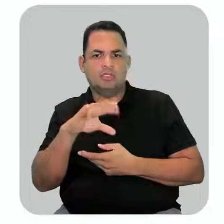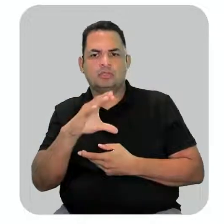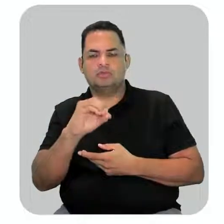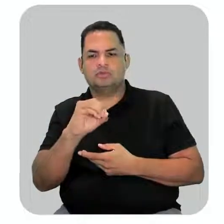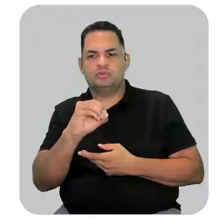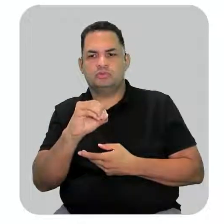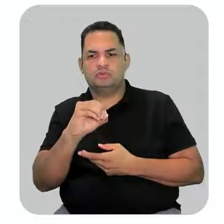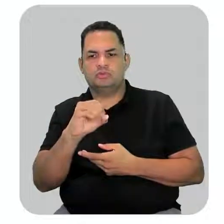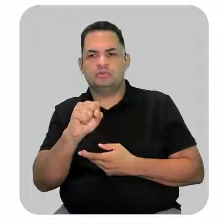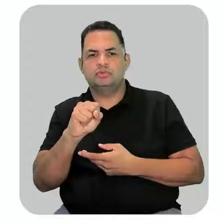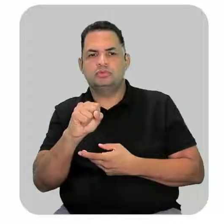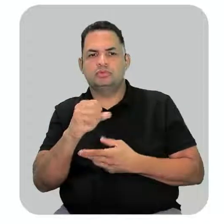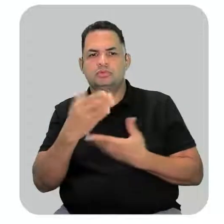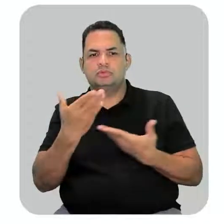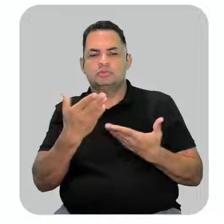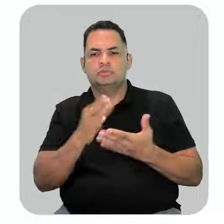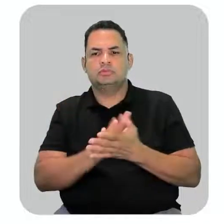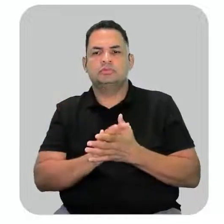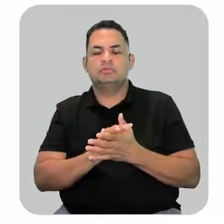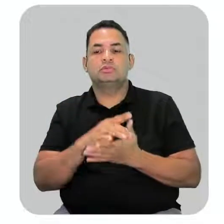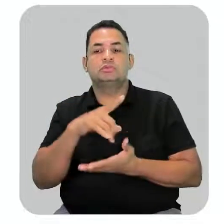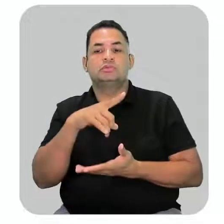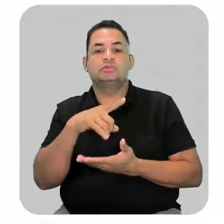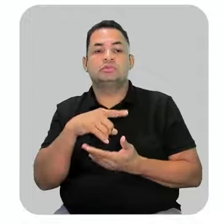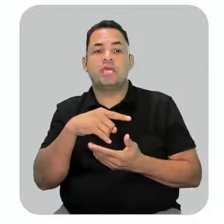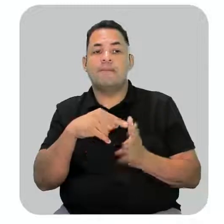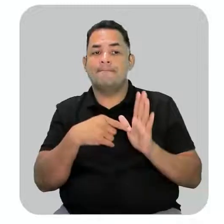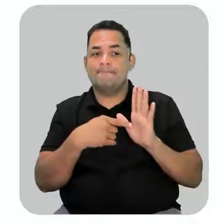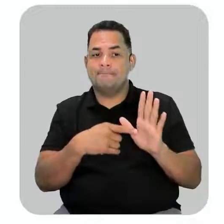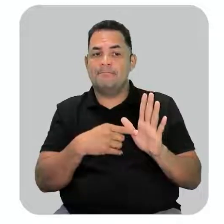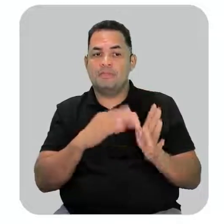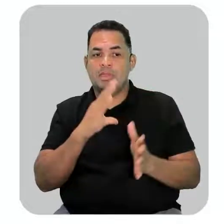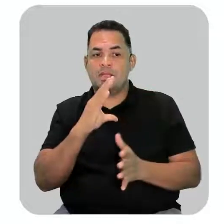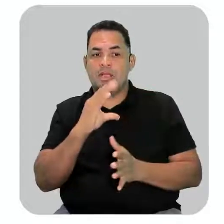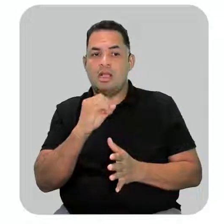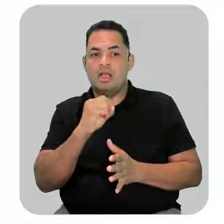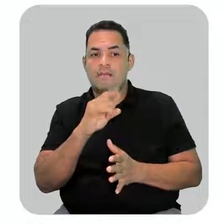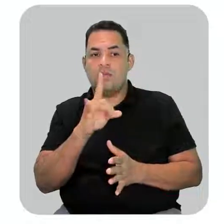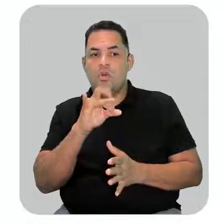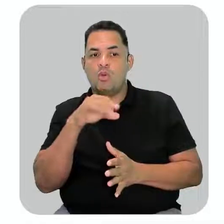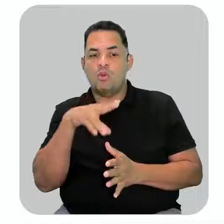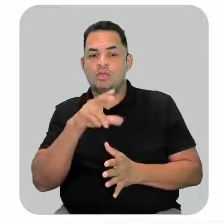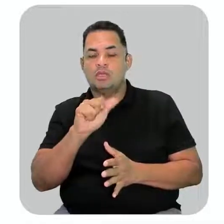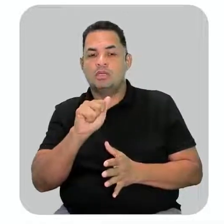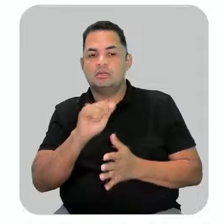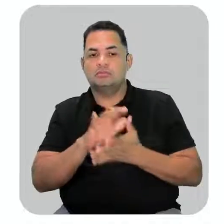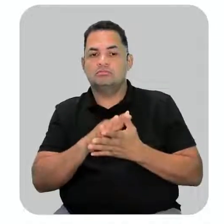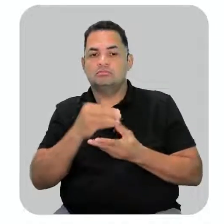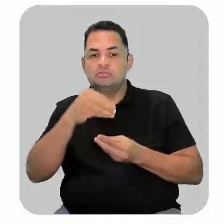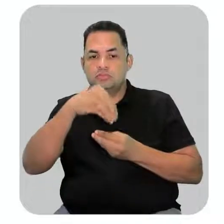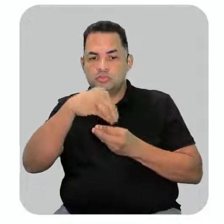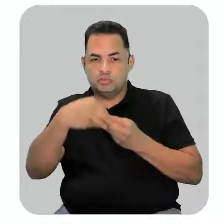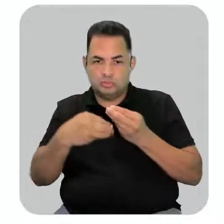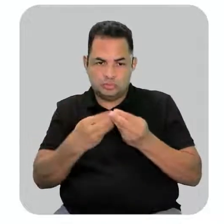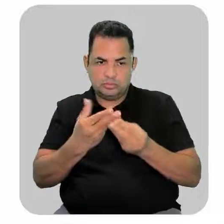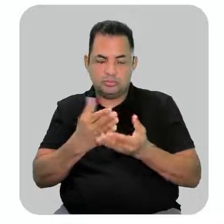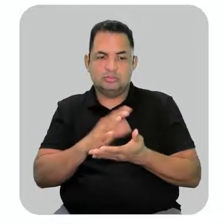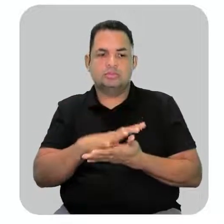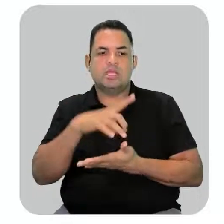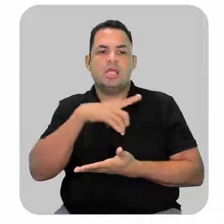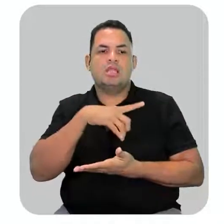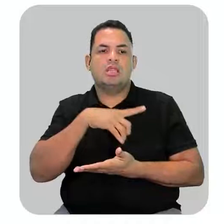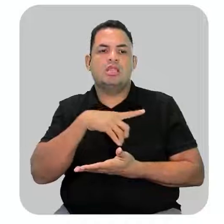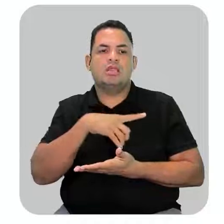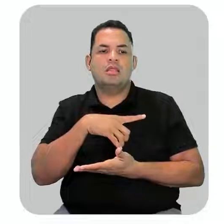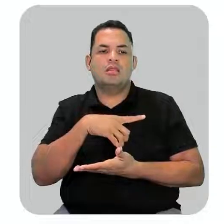carbonílicos, ou seja, apresentam a carbonila em sua constituição. E aí a